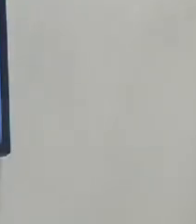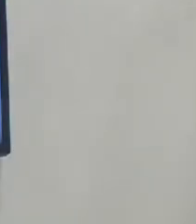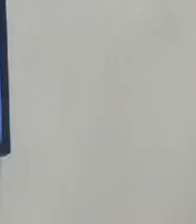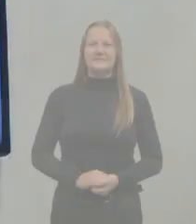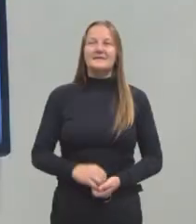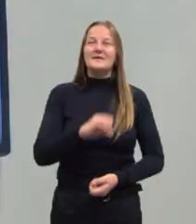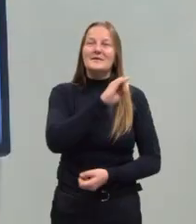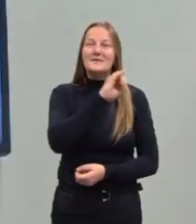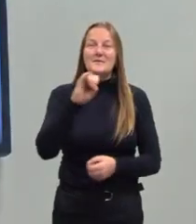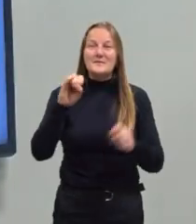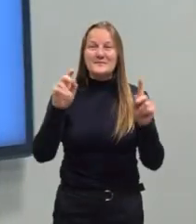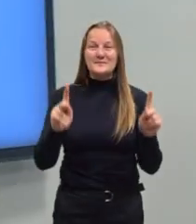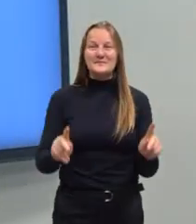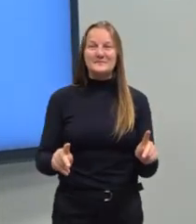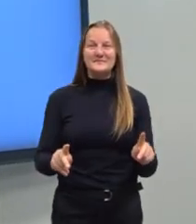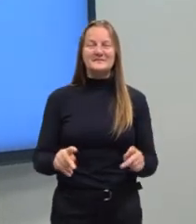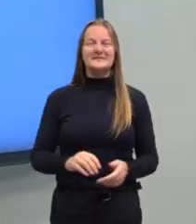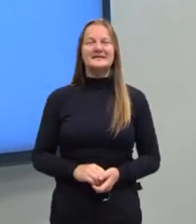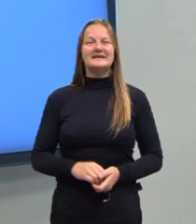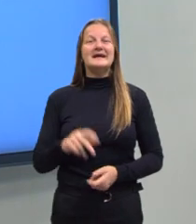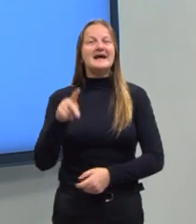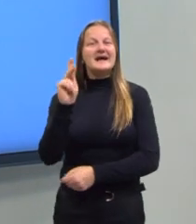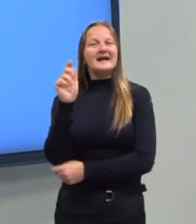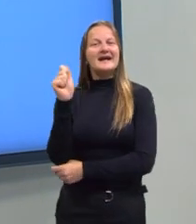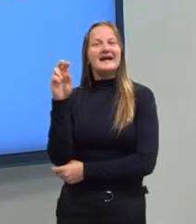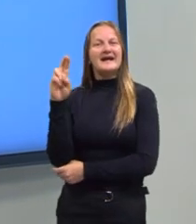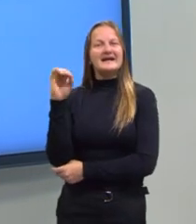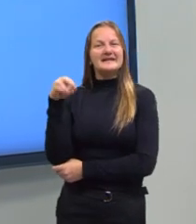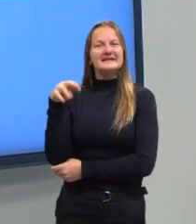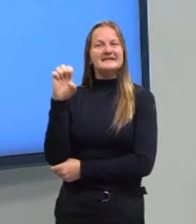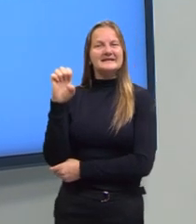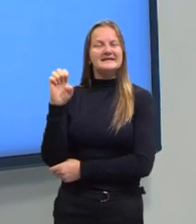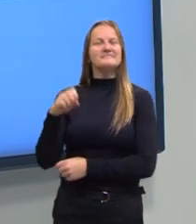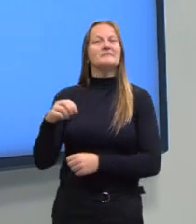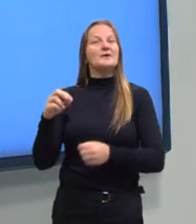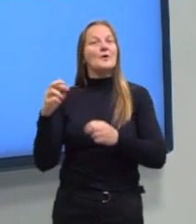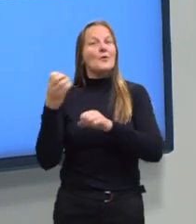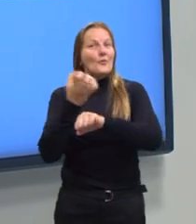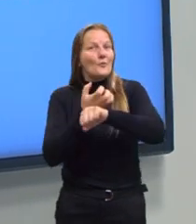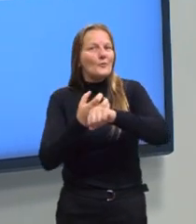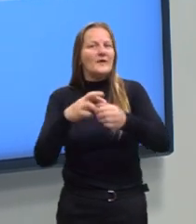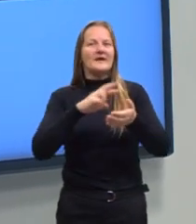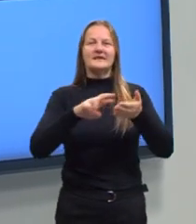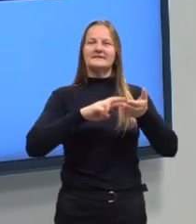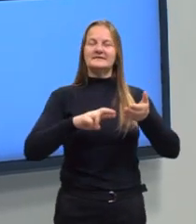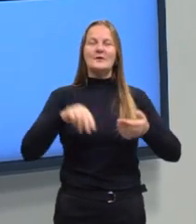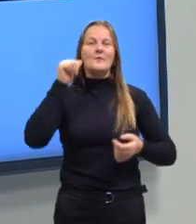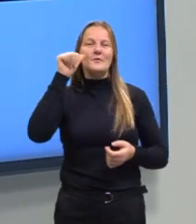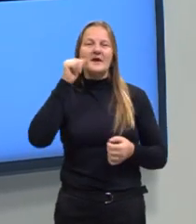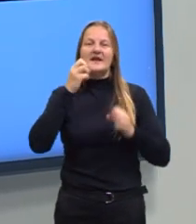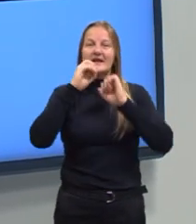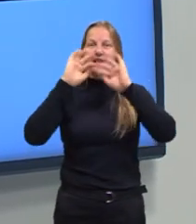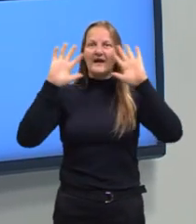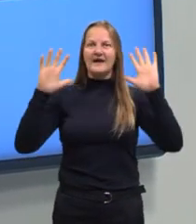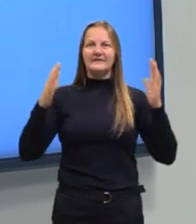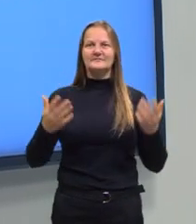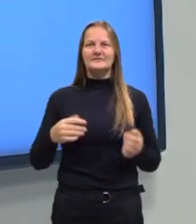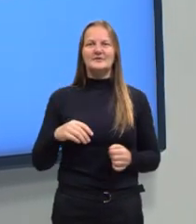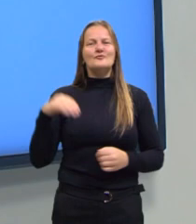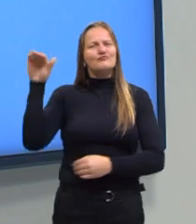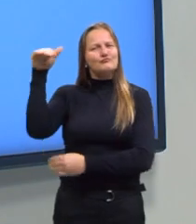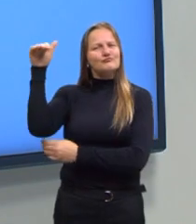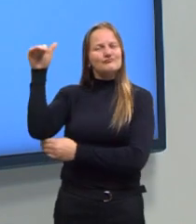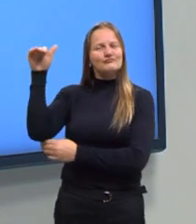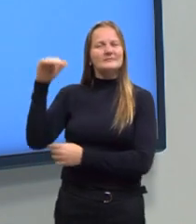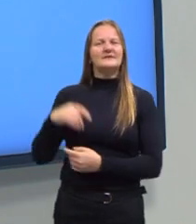Olá, eu sou a professora Karine Bittenbender, de redação. Eu sou uma mulher de pele clara, estatura mediana,